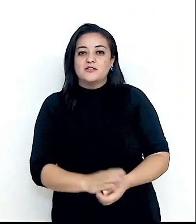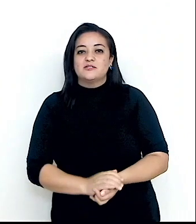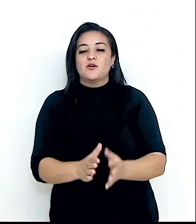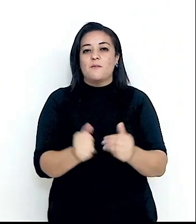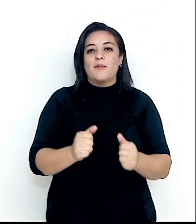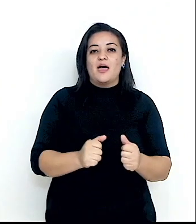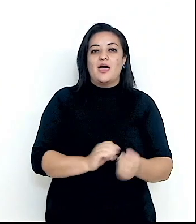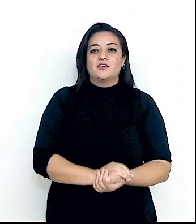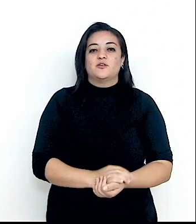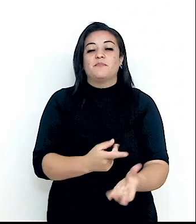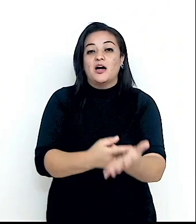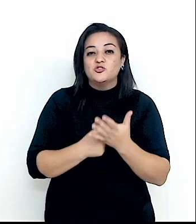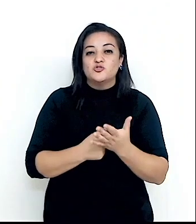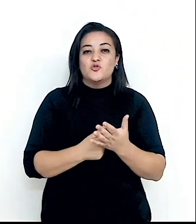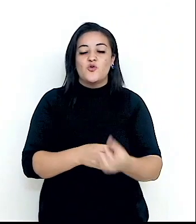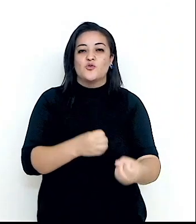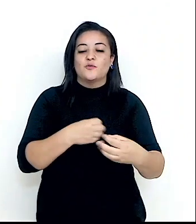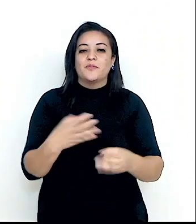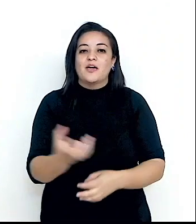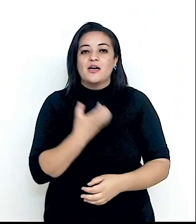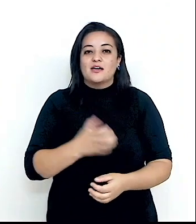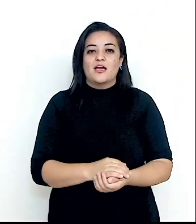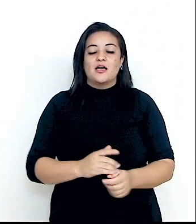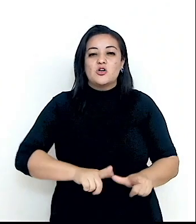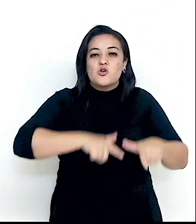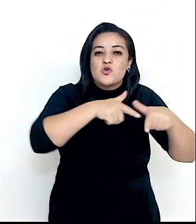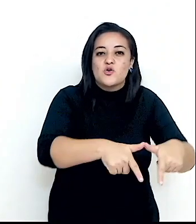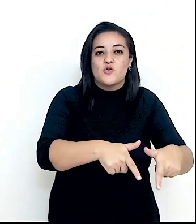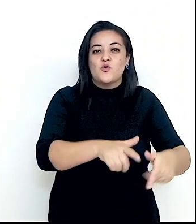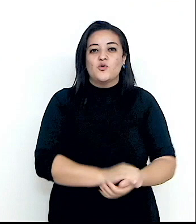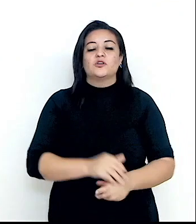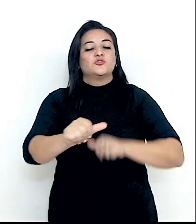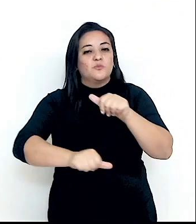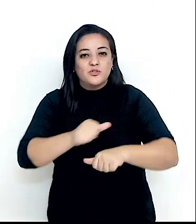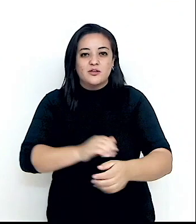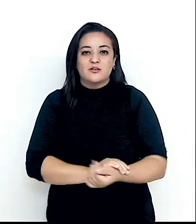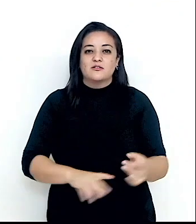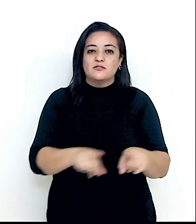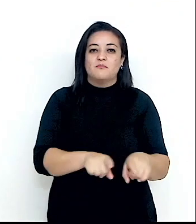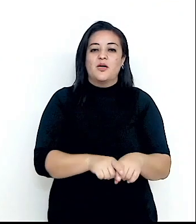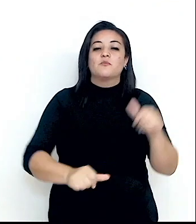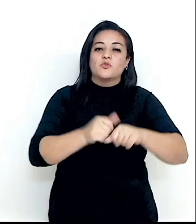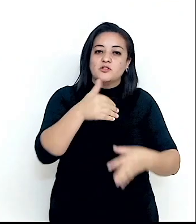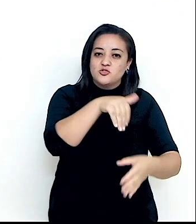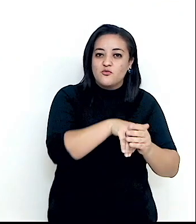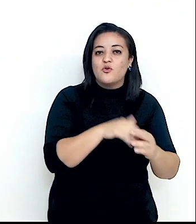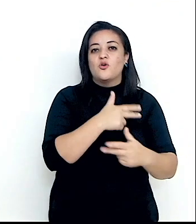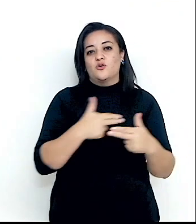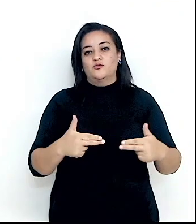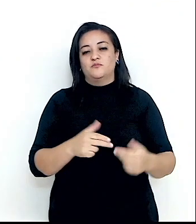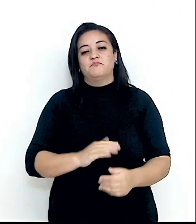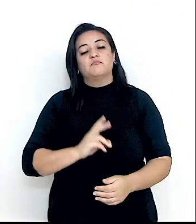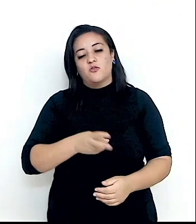instruções, propõe minutas de intervenção, exposições de votos, e